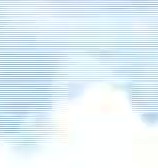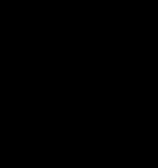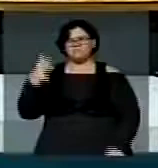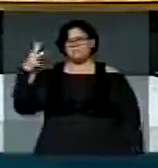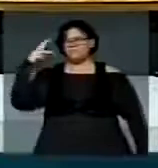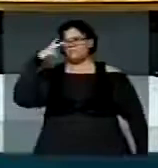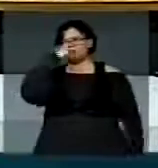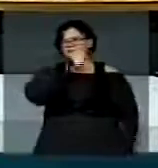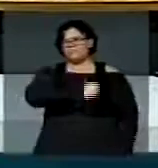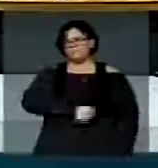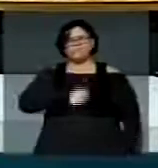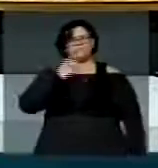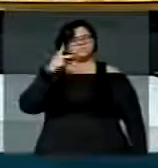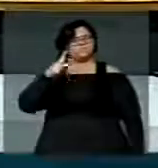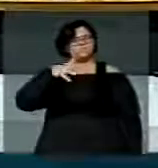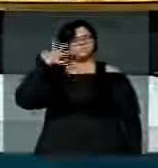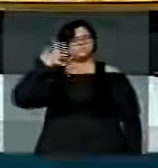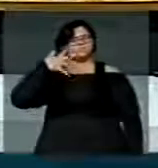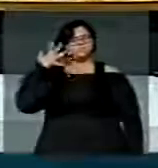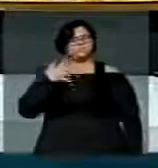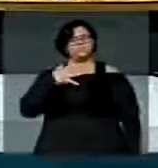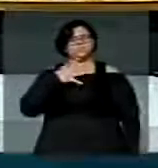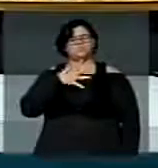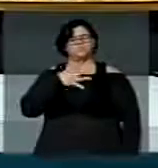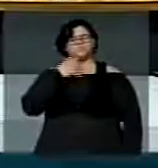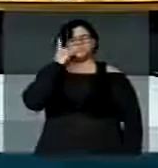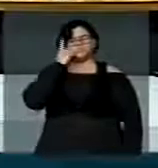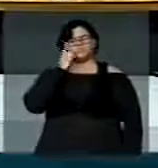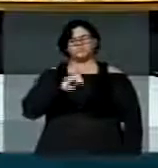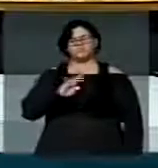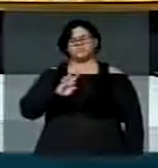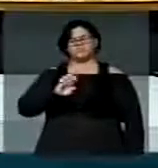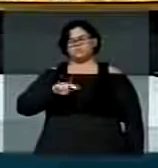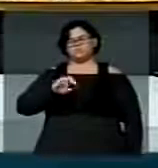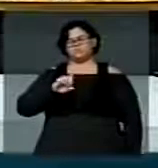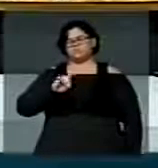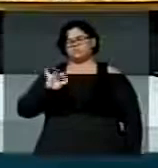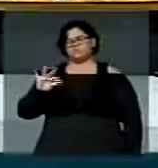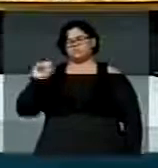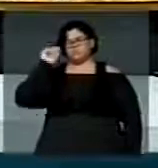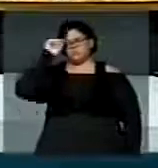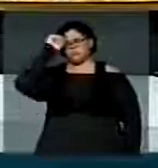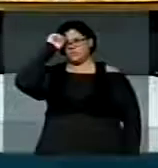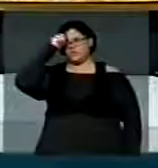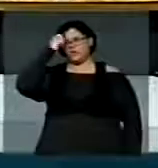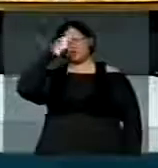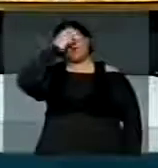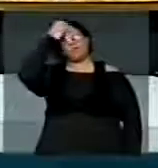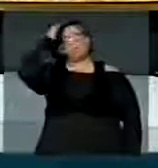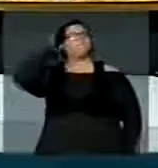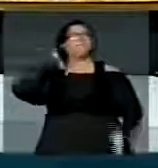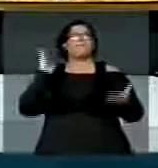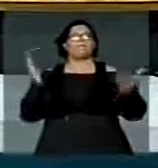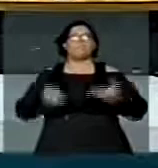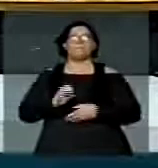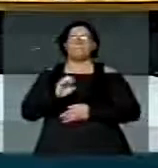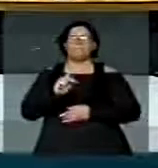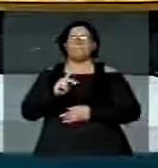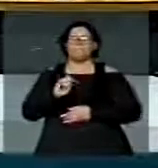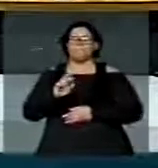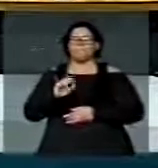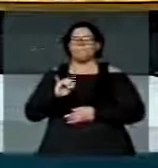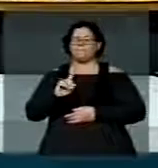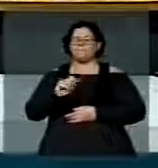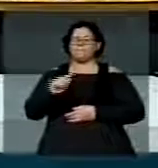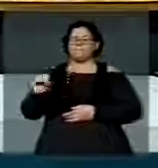O pronunciamento da nossa liderança negra, Benedita Silva. Espírito de Amir, Edio